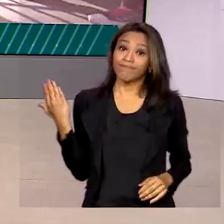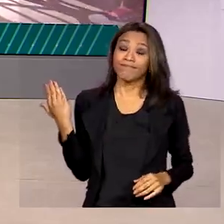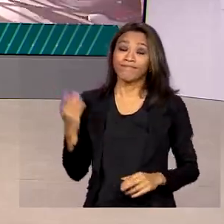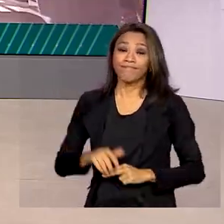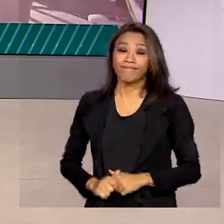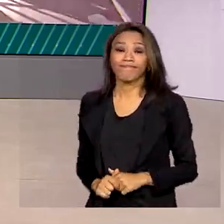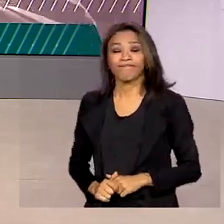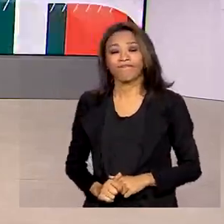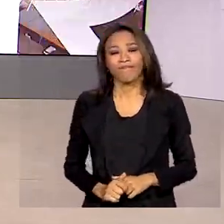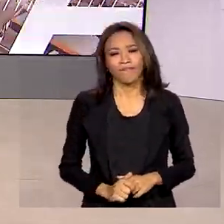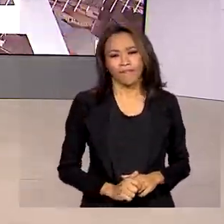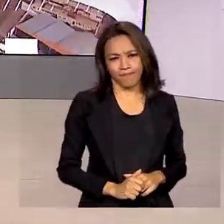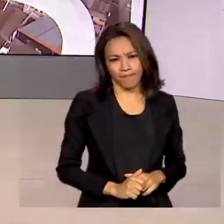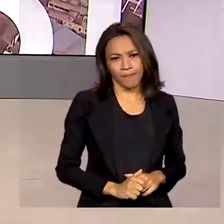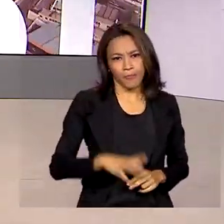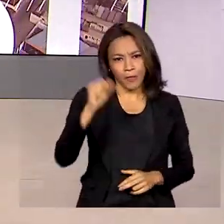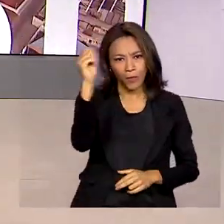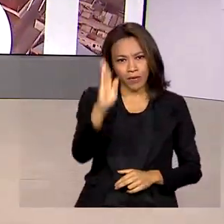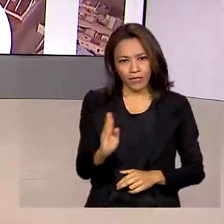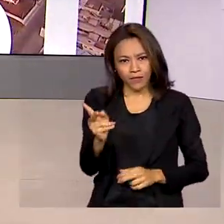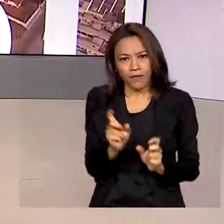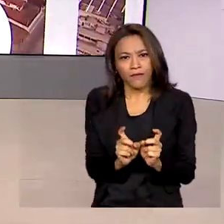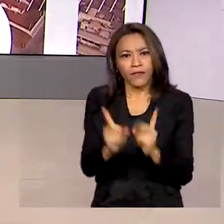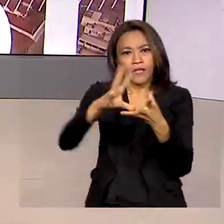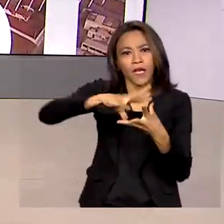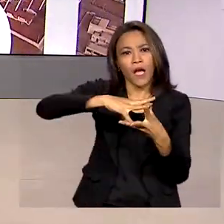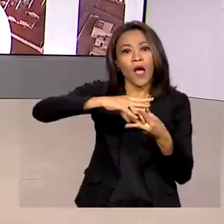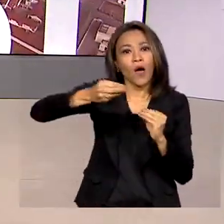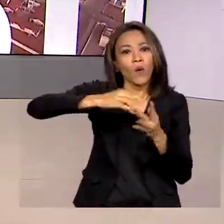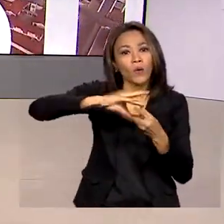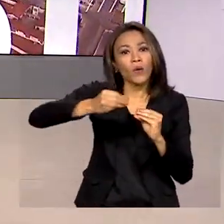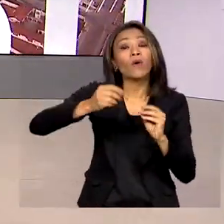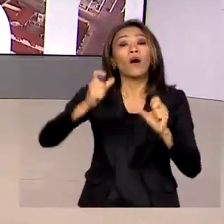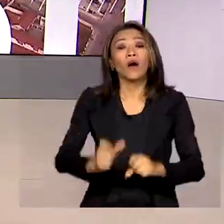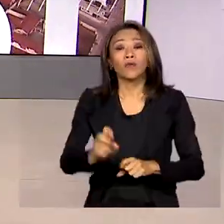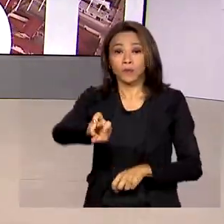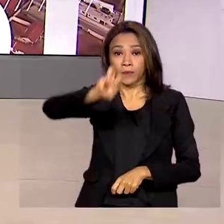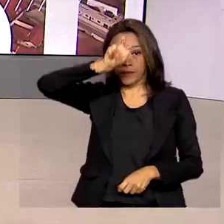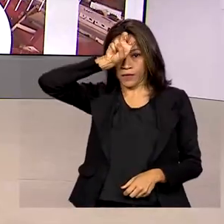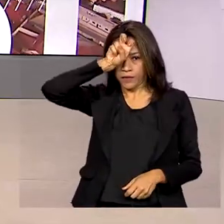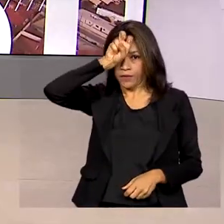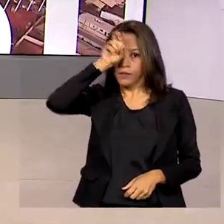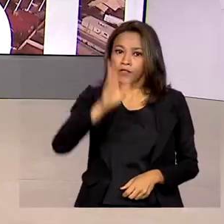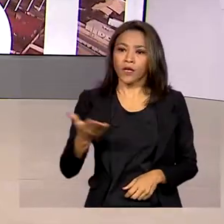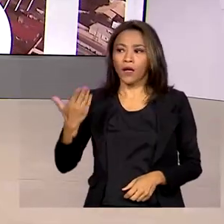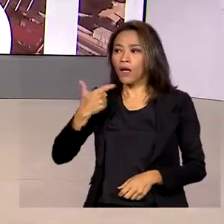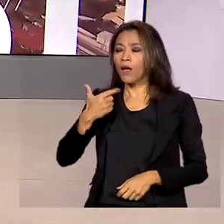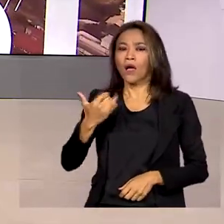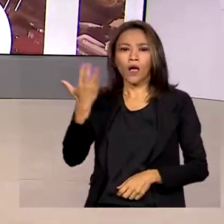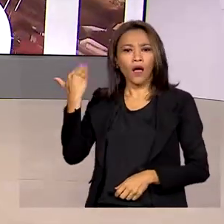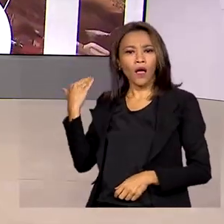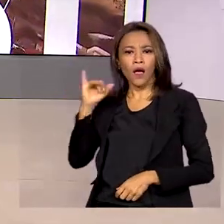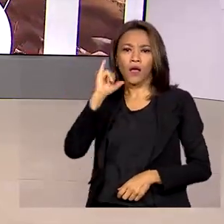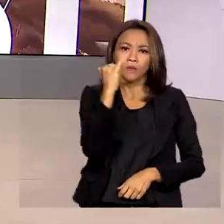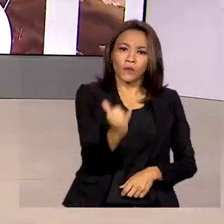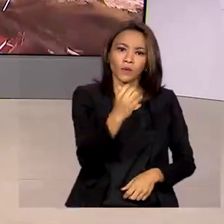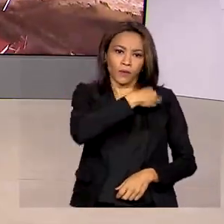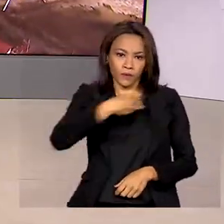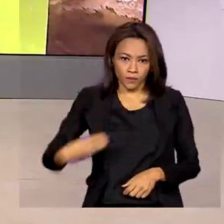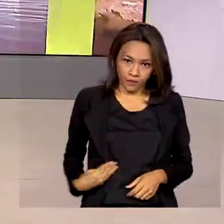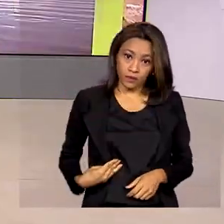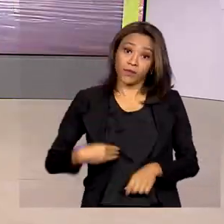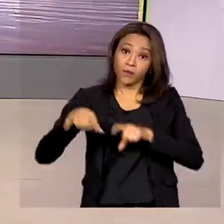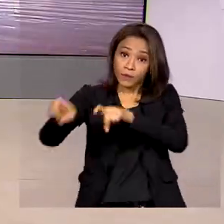E o Brasil vai exportar algodão para o Egito. O anúncio foi feito pelo ministro da Agricultura, Carlos Fávaro.